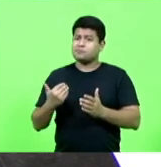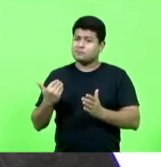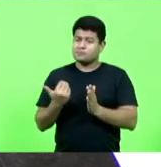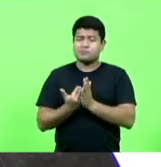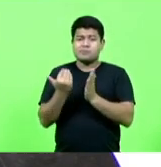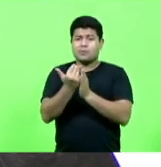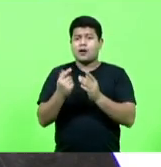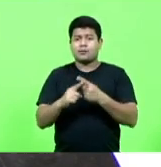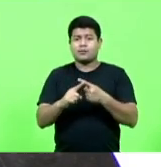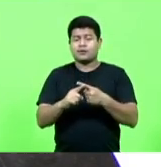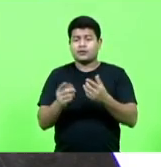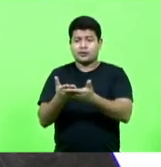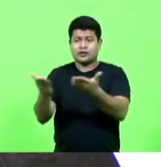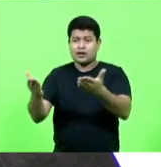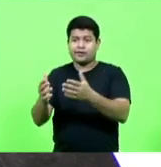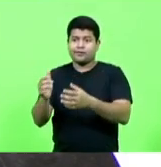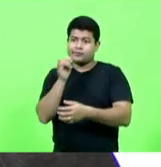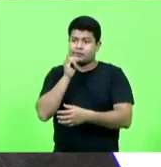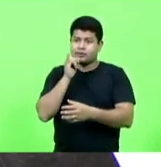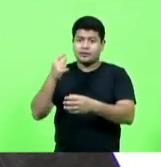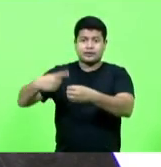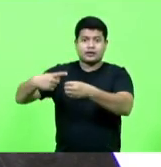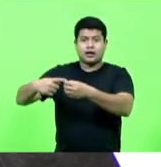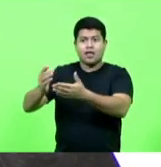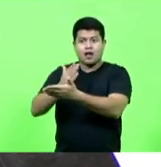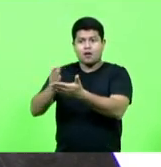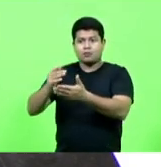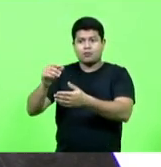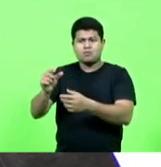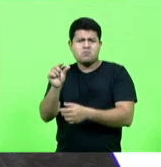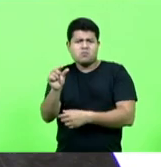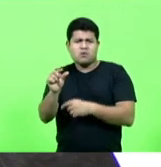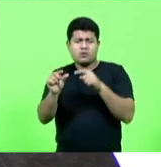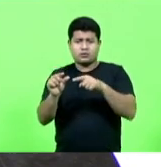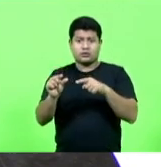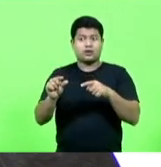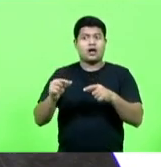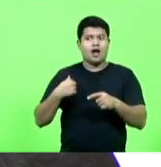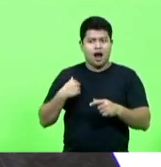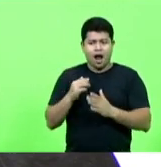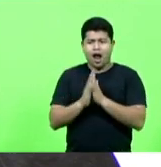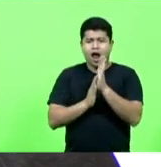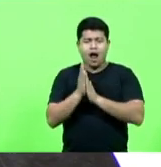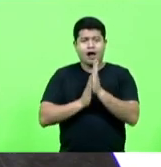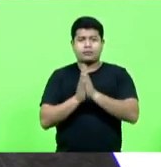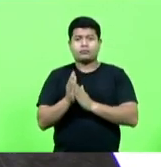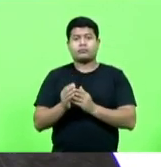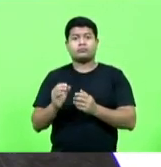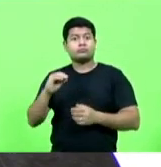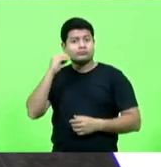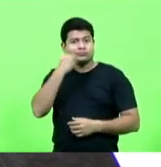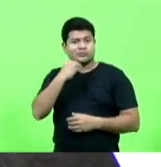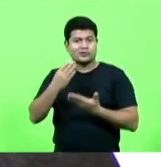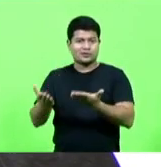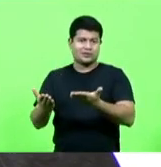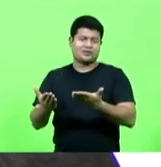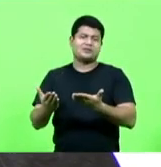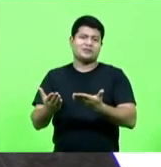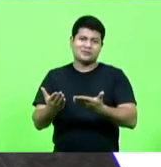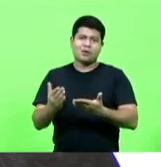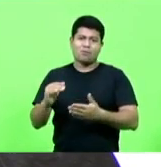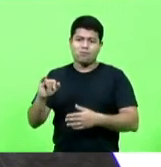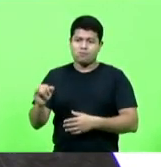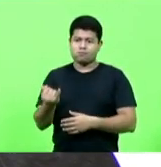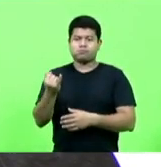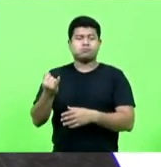catarinense em perigo. Se a gente fosse revelar quantos policiais tem em determinada cidade, se é uma realidade ou não,